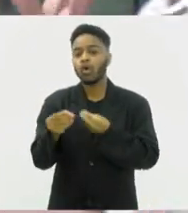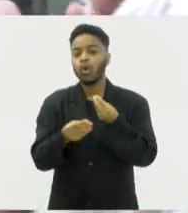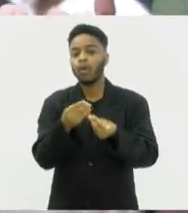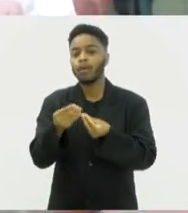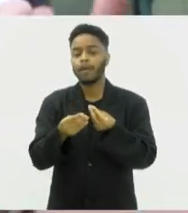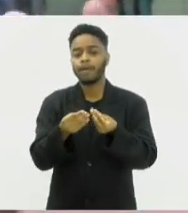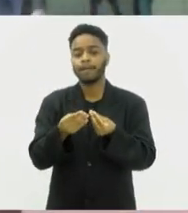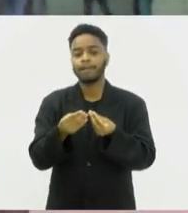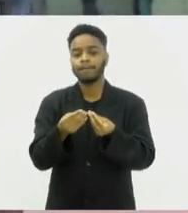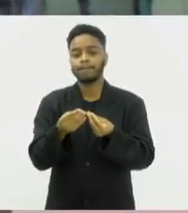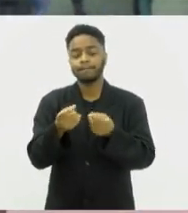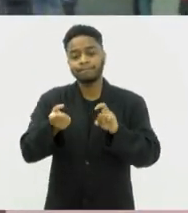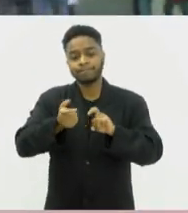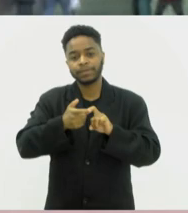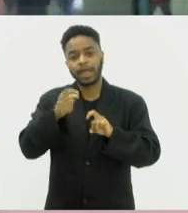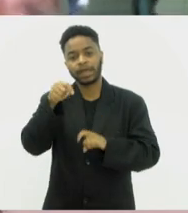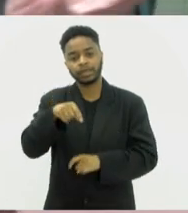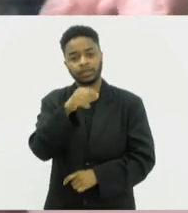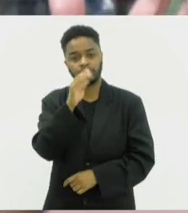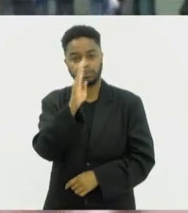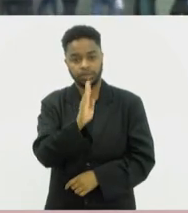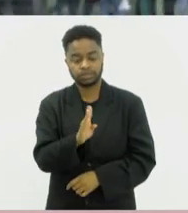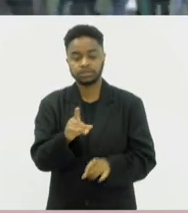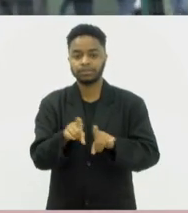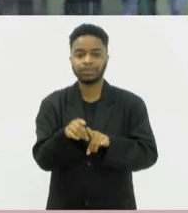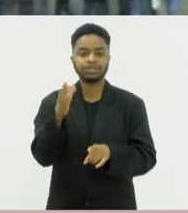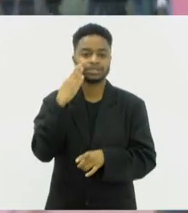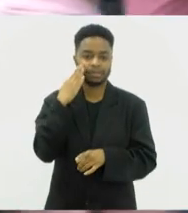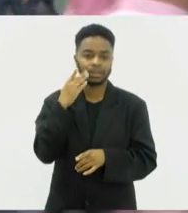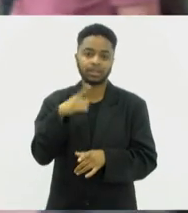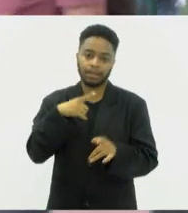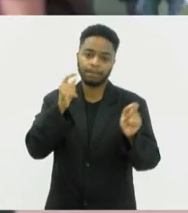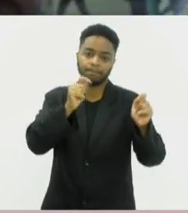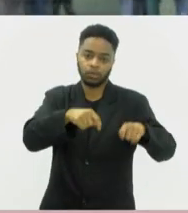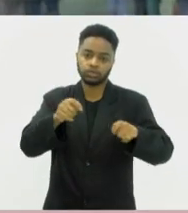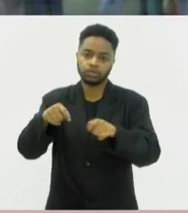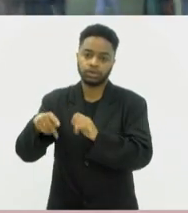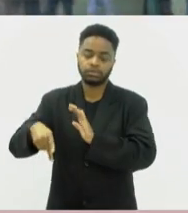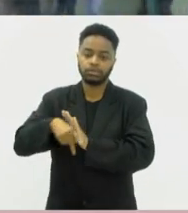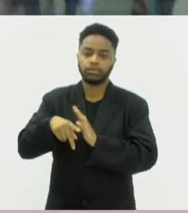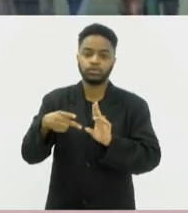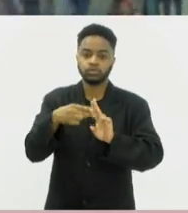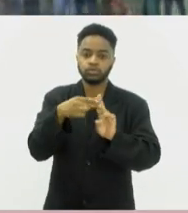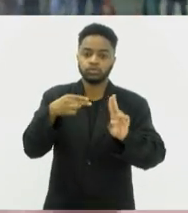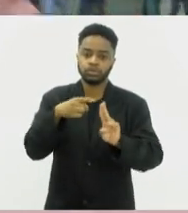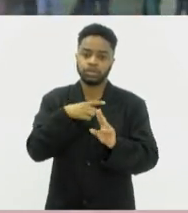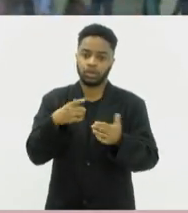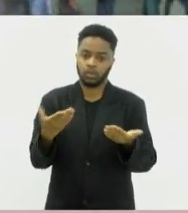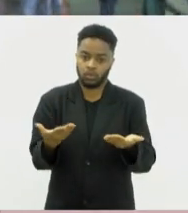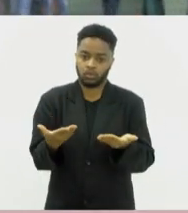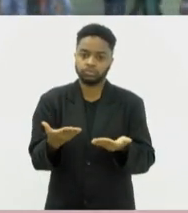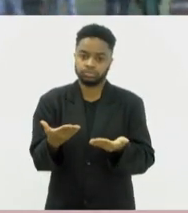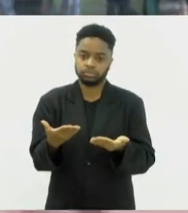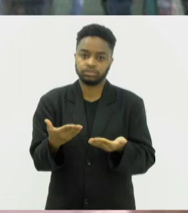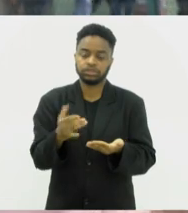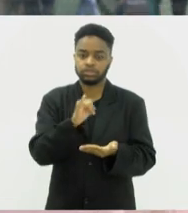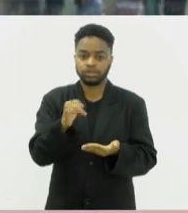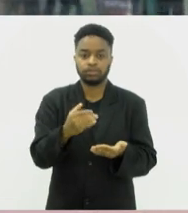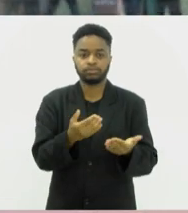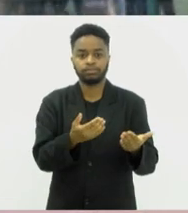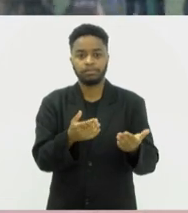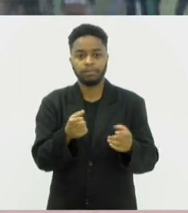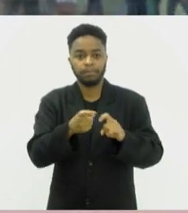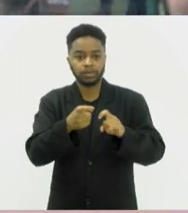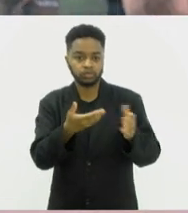tenha consciência da relevância dessas possibilidades que o Sistema Único de Saúde oferecem hoje para o jovem médico e para a